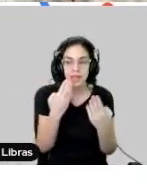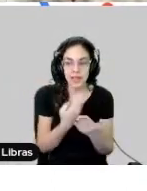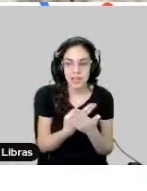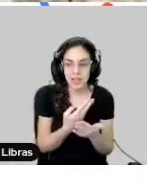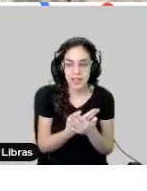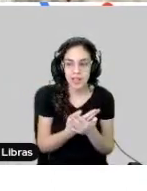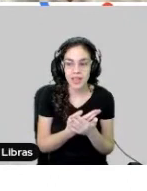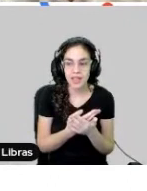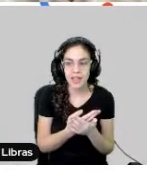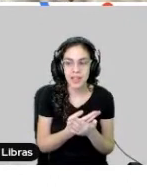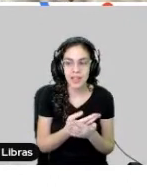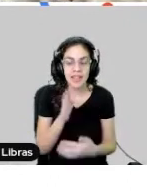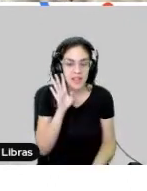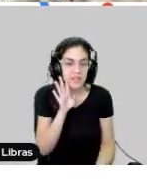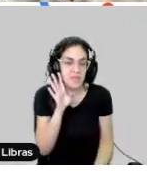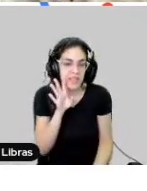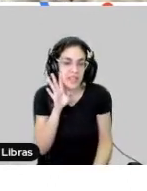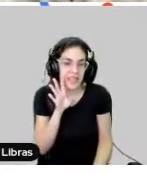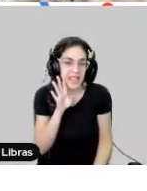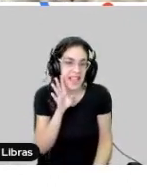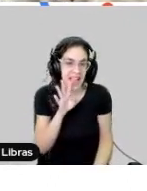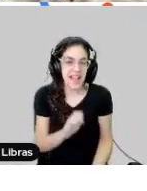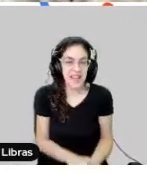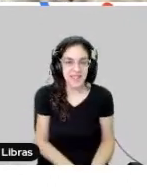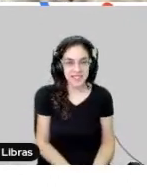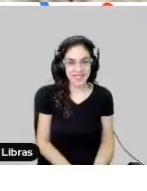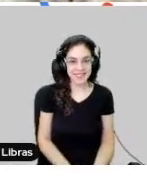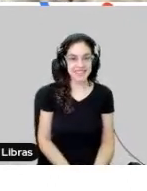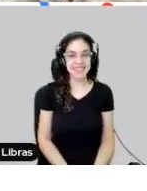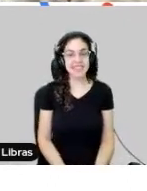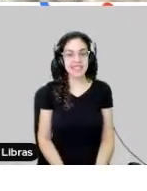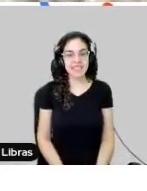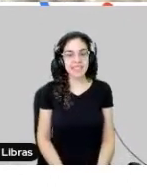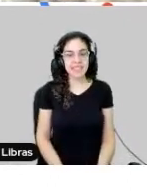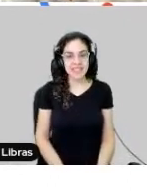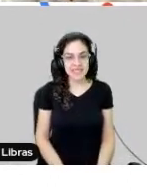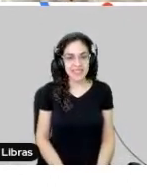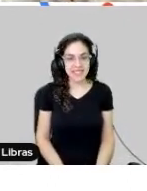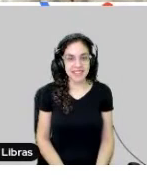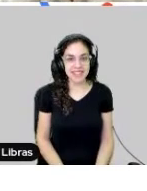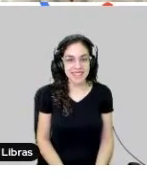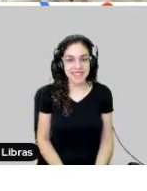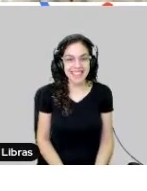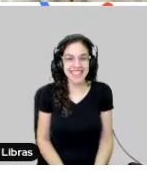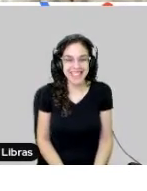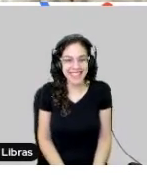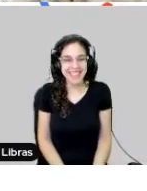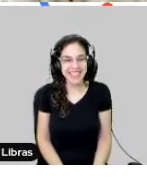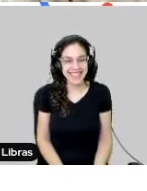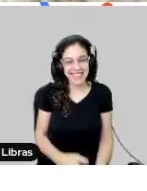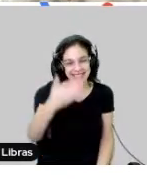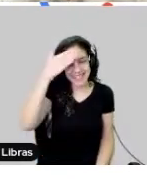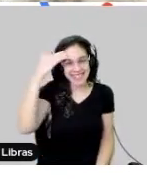um ensino... Me fugiu a palavra agora, mas é um... Bom, vamos pular. Fugiu a palavra, não tem